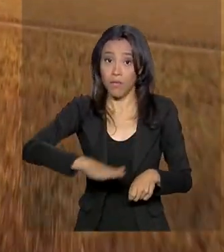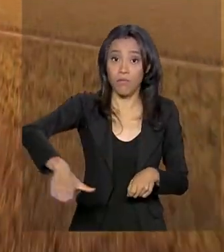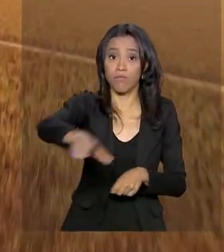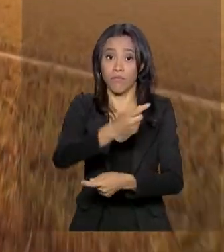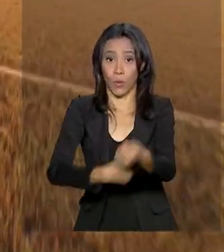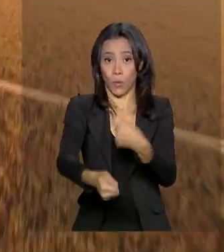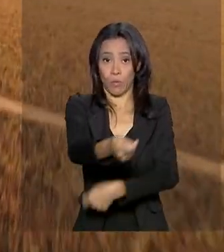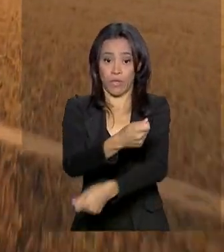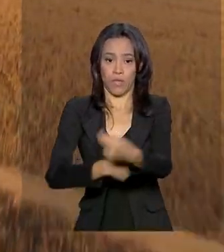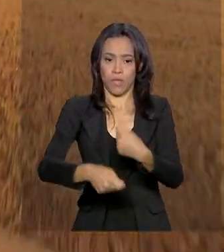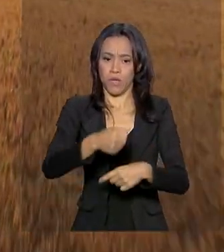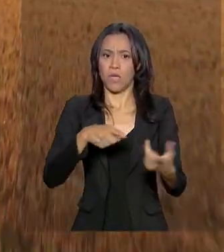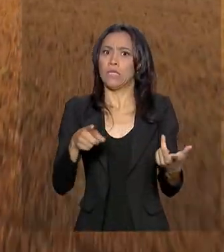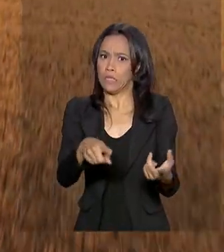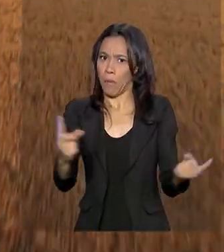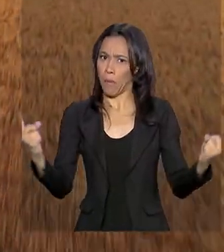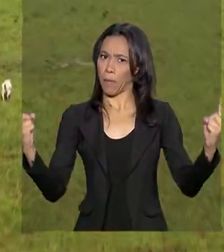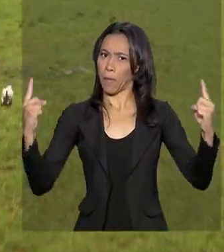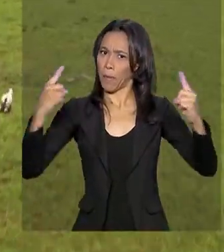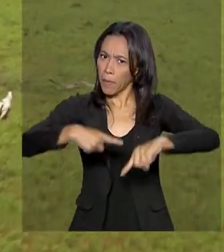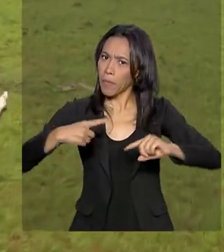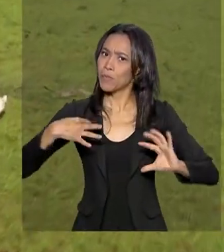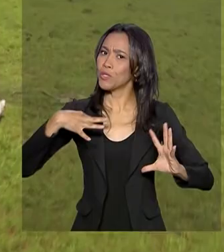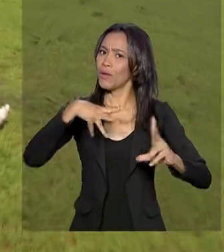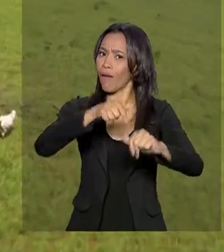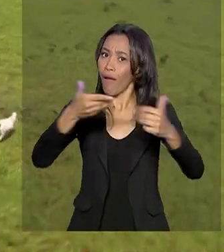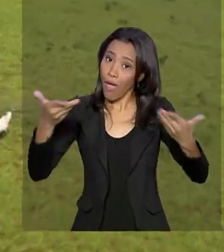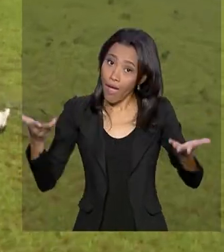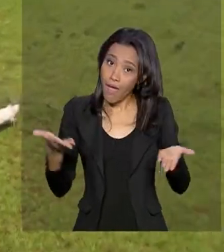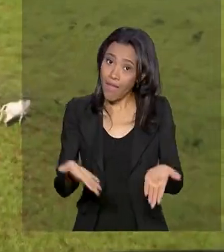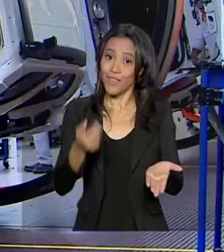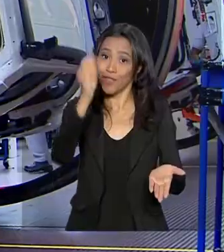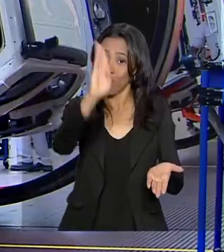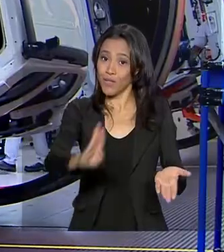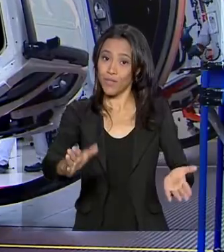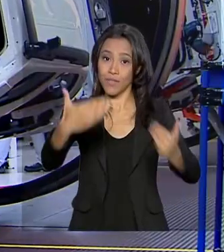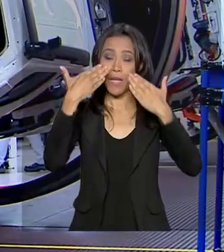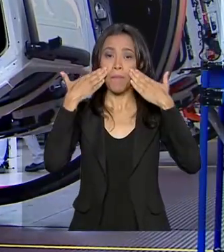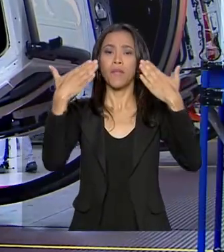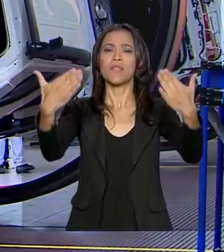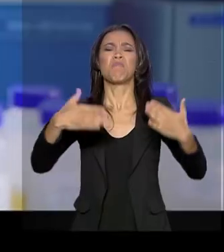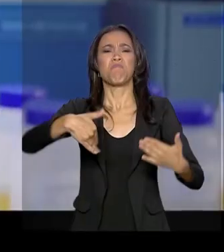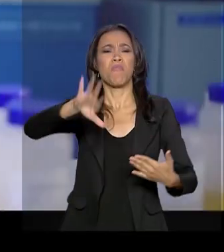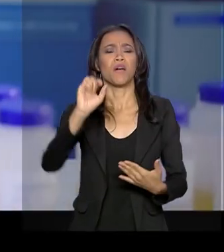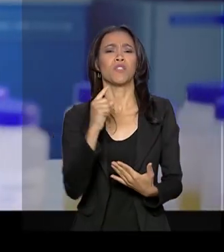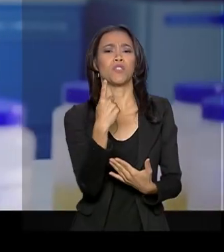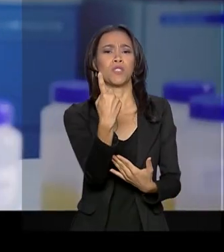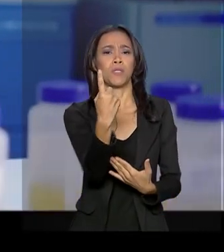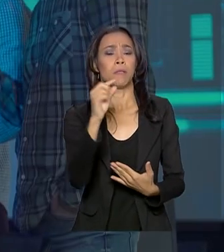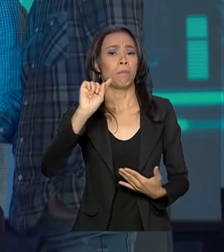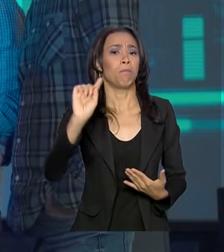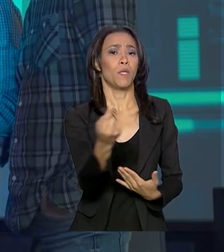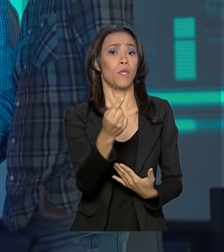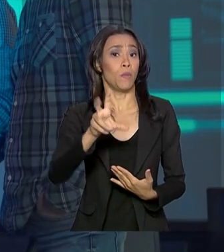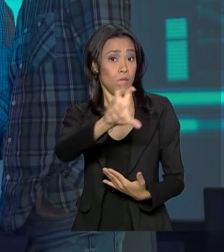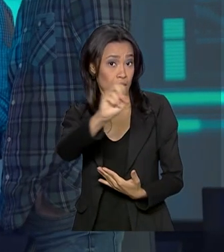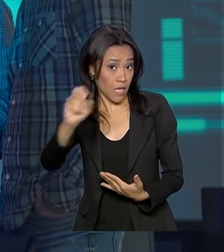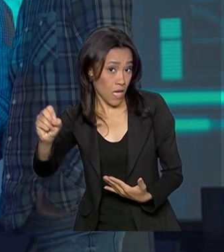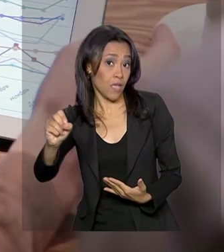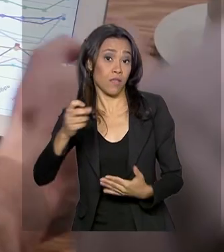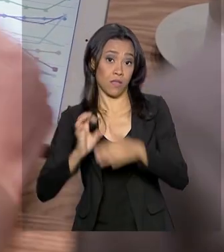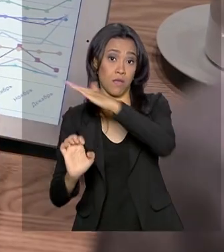e um importante competidor mundial. Este é o Brasil que será apresentado a mais de 1.500 empresários nacionais e